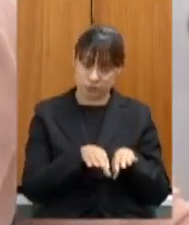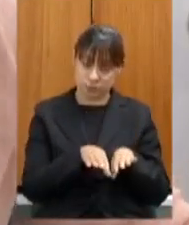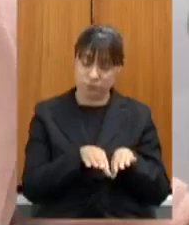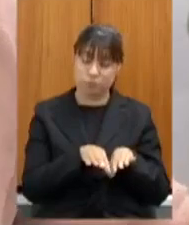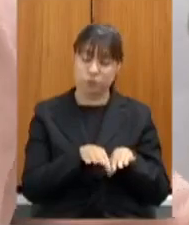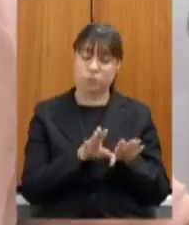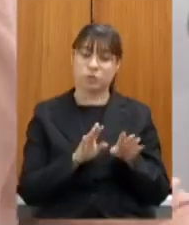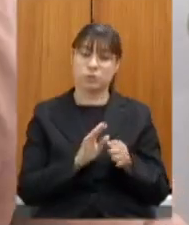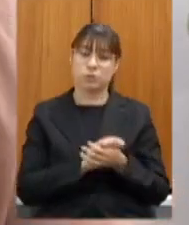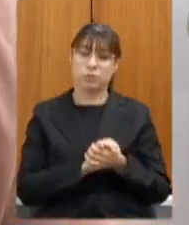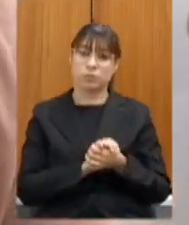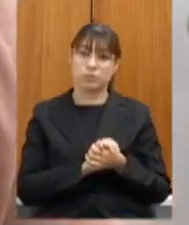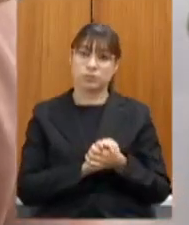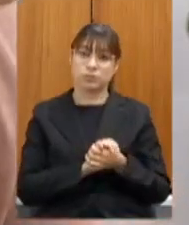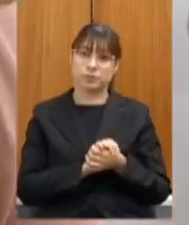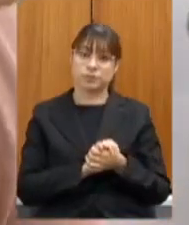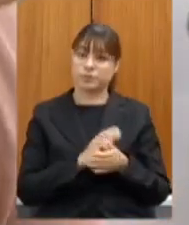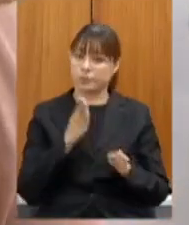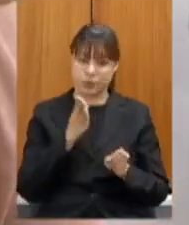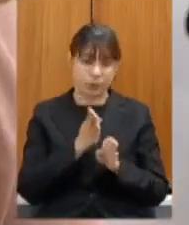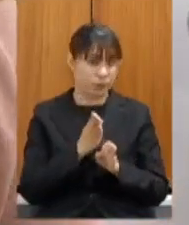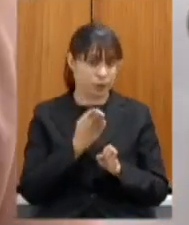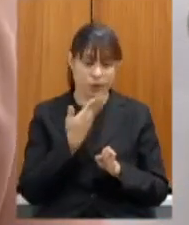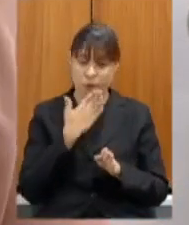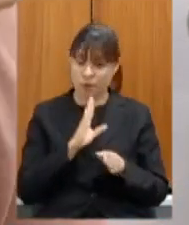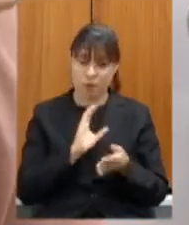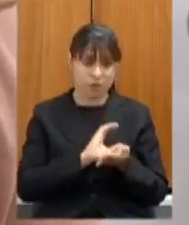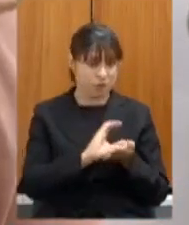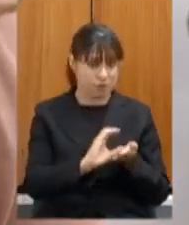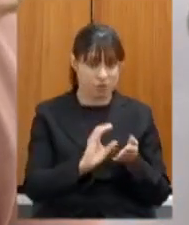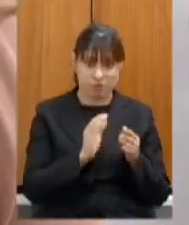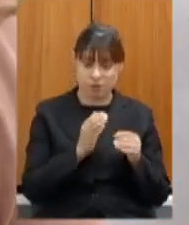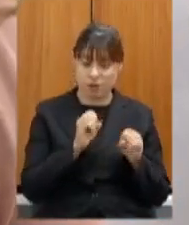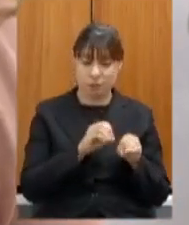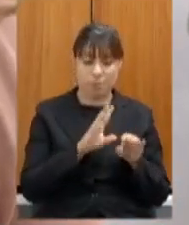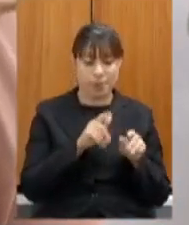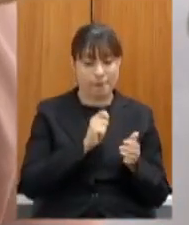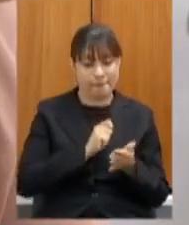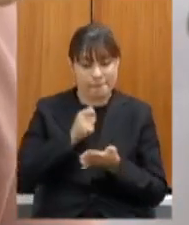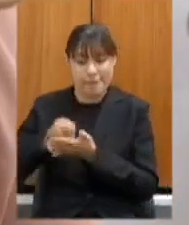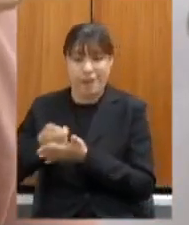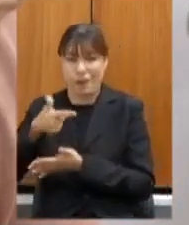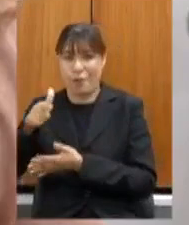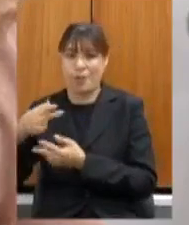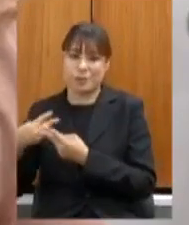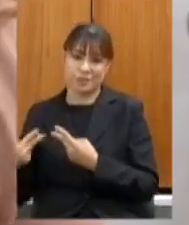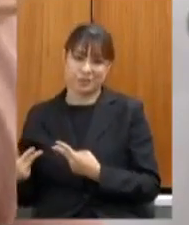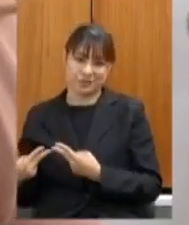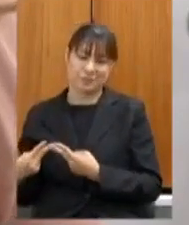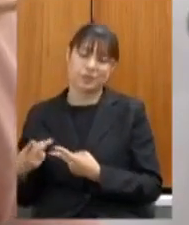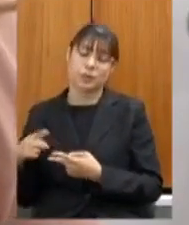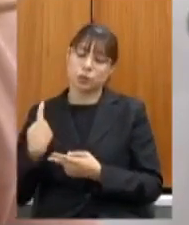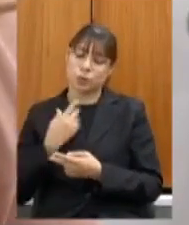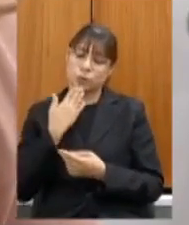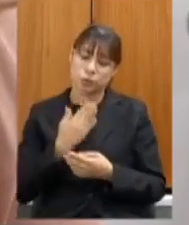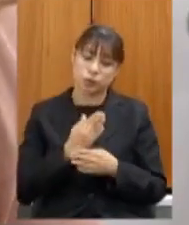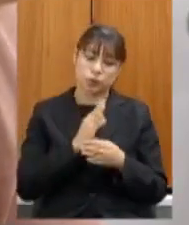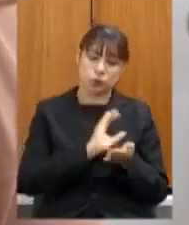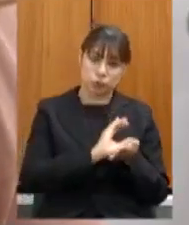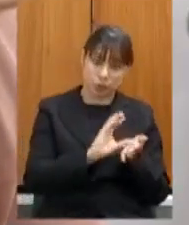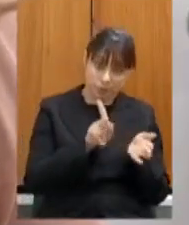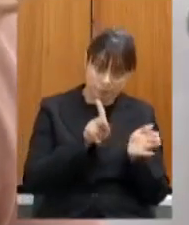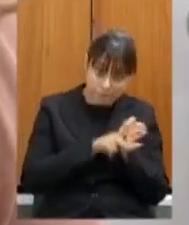identificamos o investimento na educação ele está pagando outras contas e a nossa luta é para que os recursos da educação